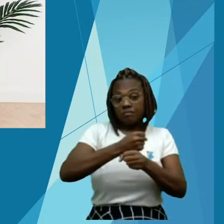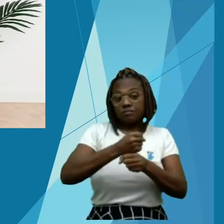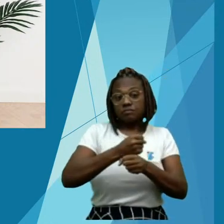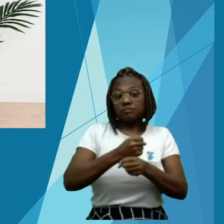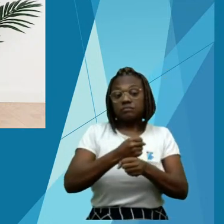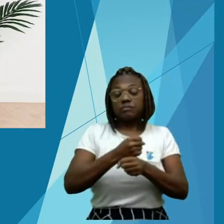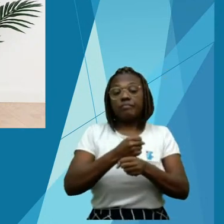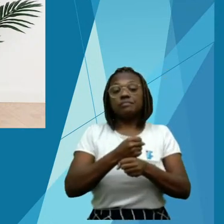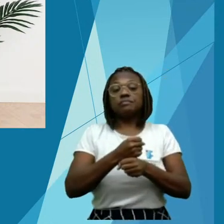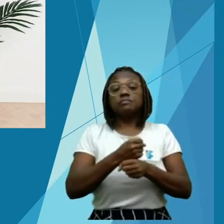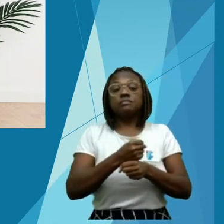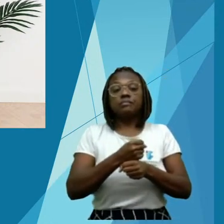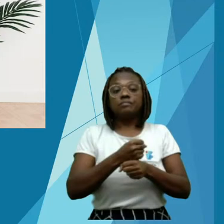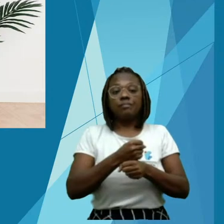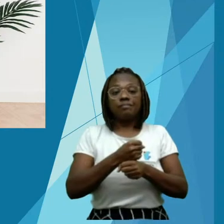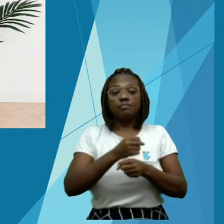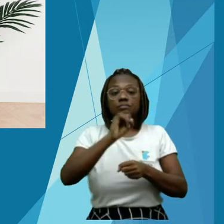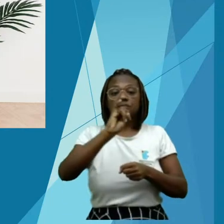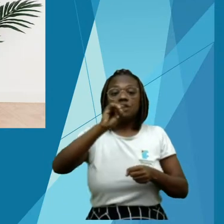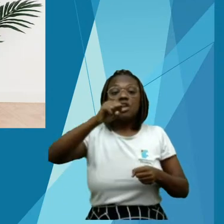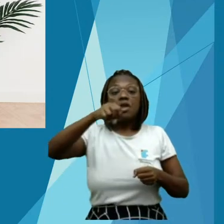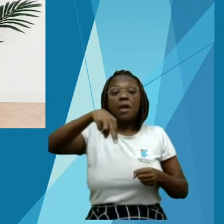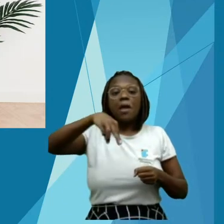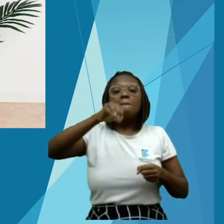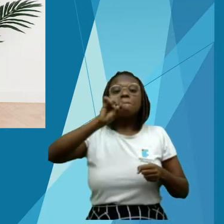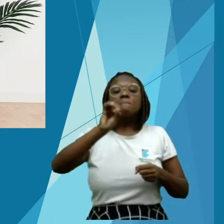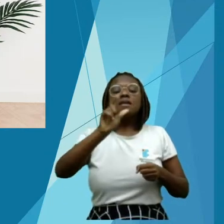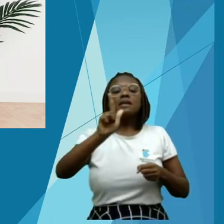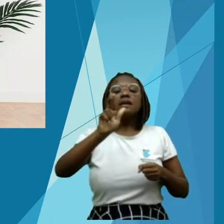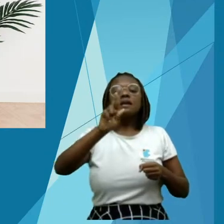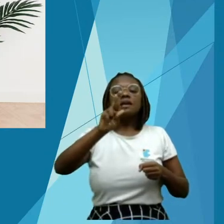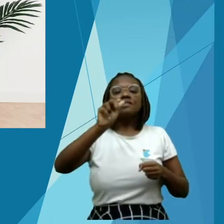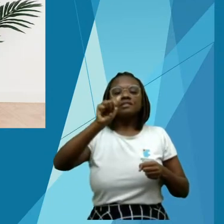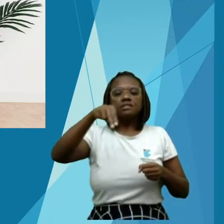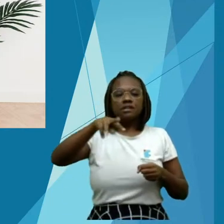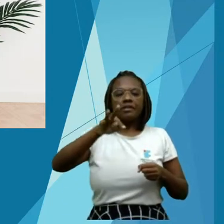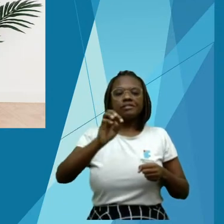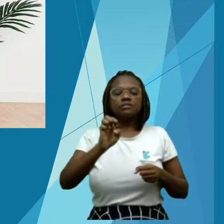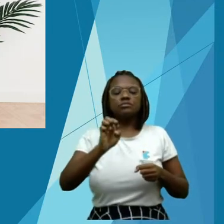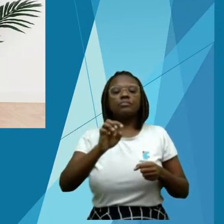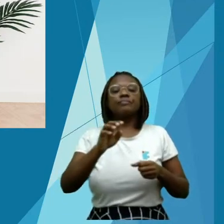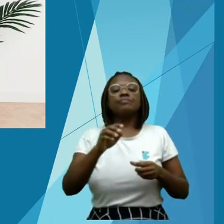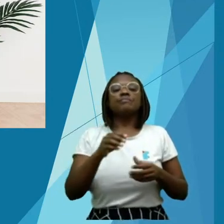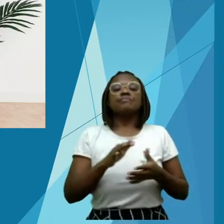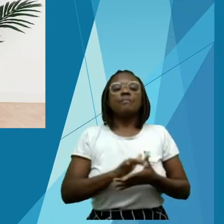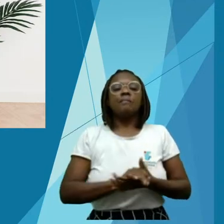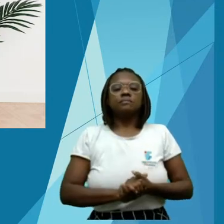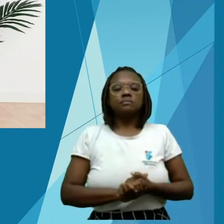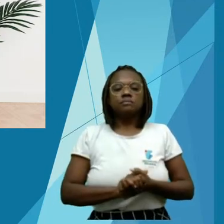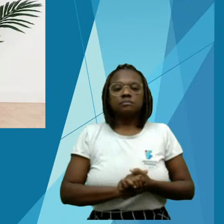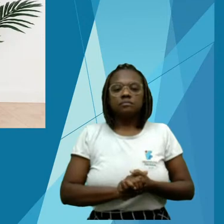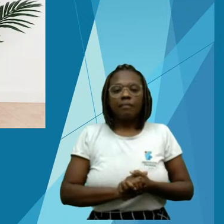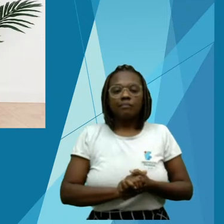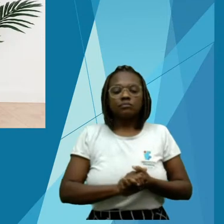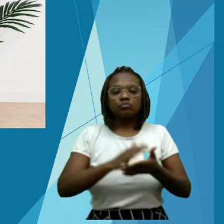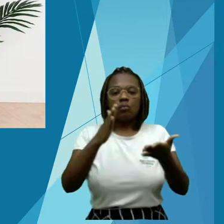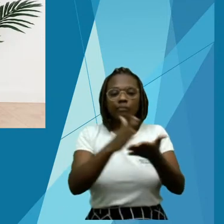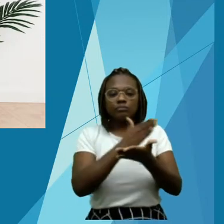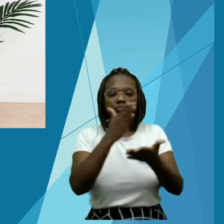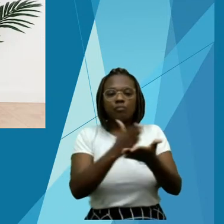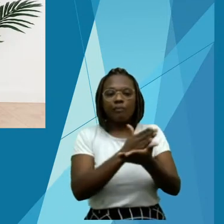Como orientadora, eu pude contar com a professora doutora Maria de Jesus Moraes e o professor